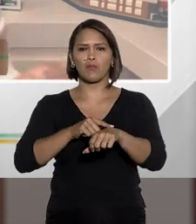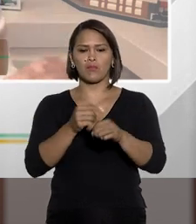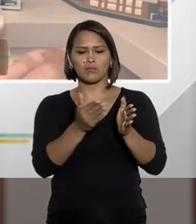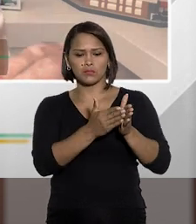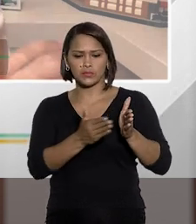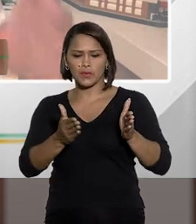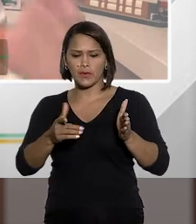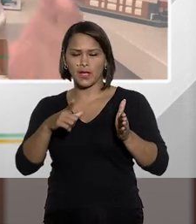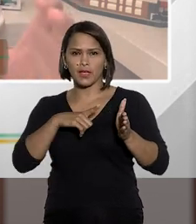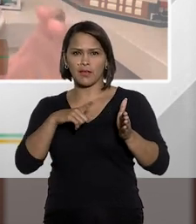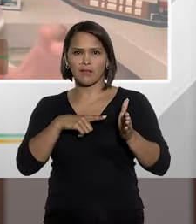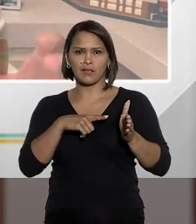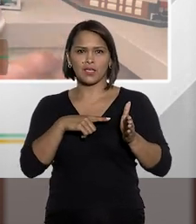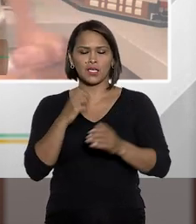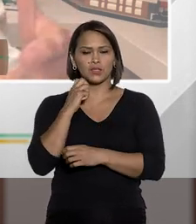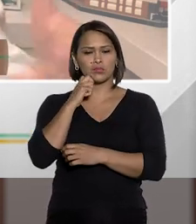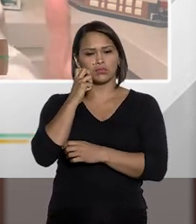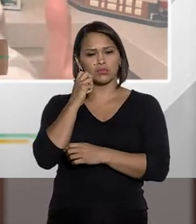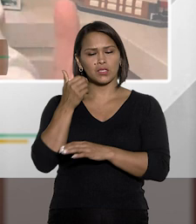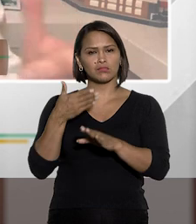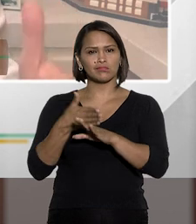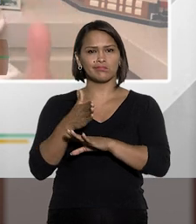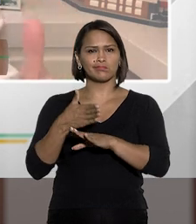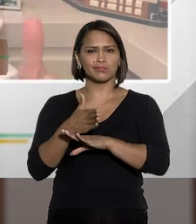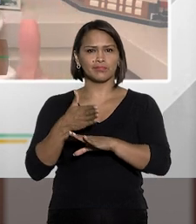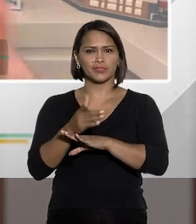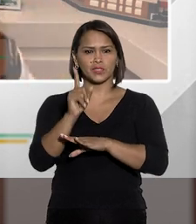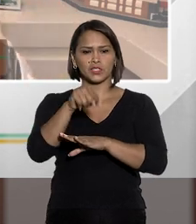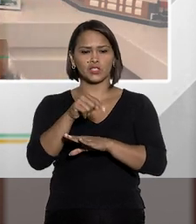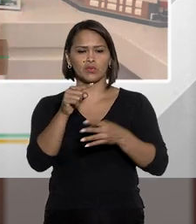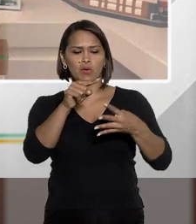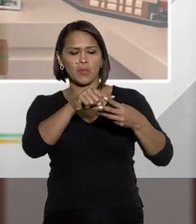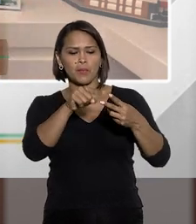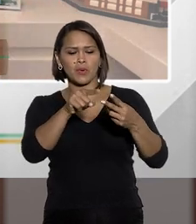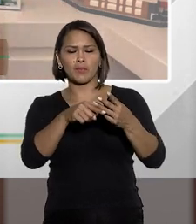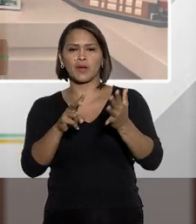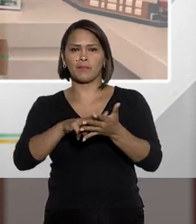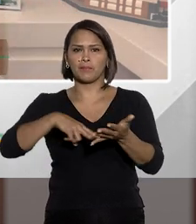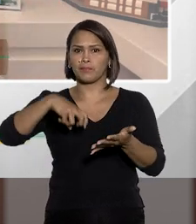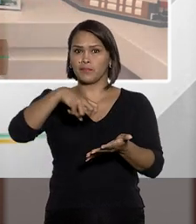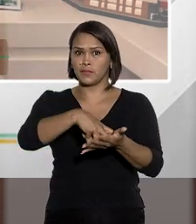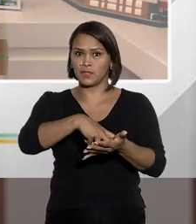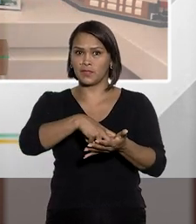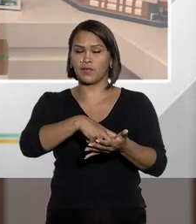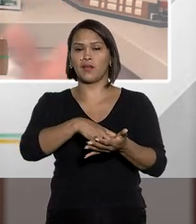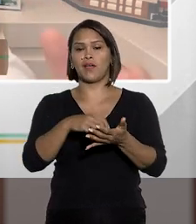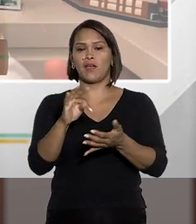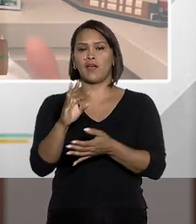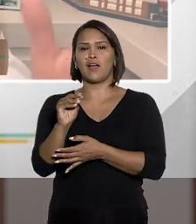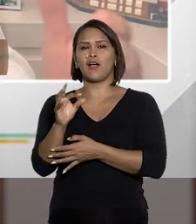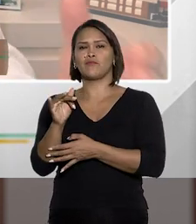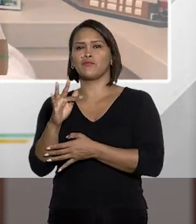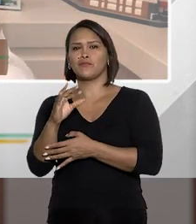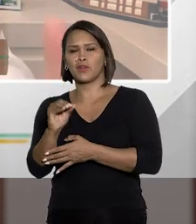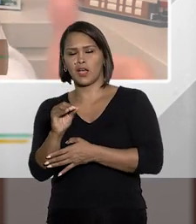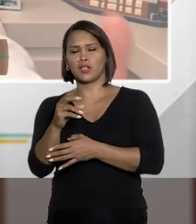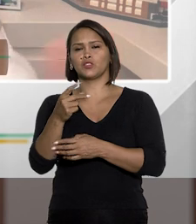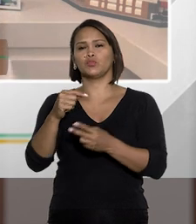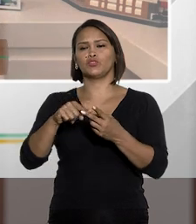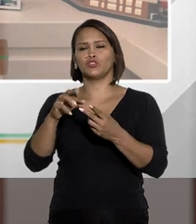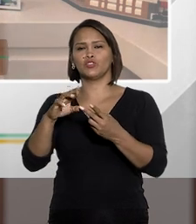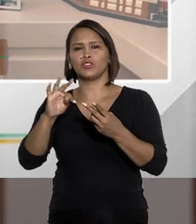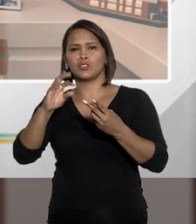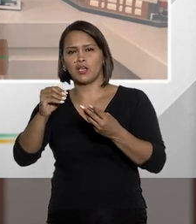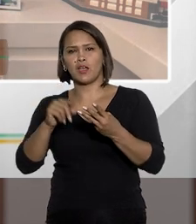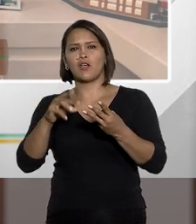momento você ficar com receio de incorrer num desses tipos penais. A Fátima, o Tiago, o